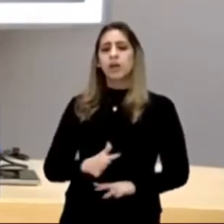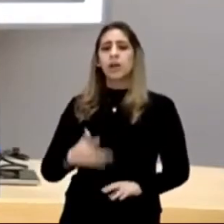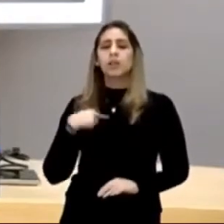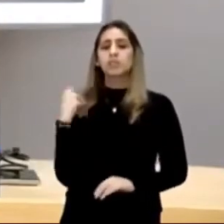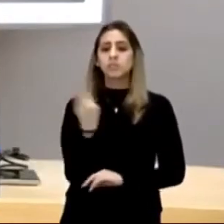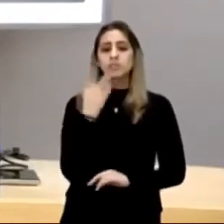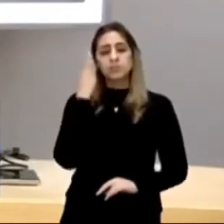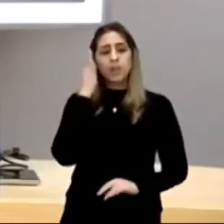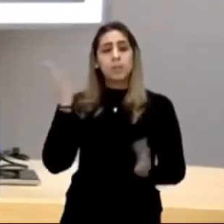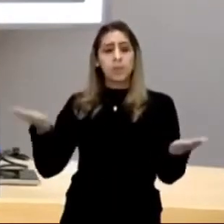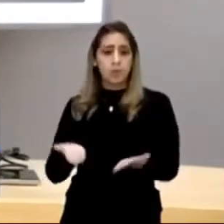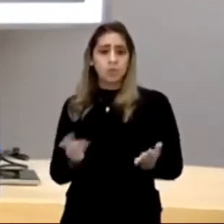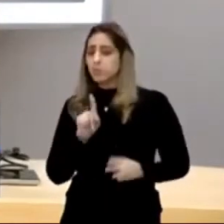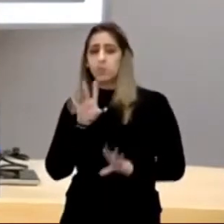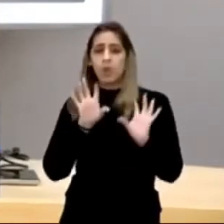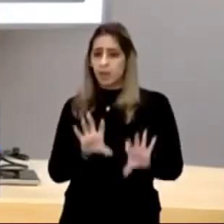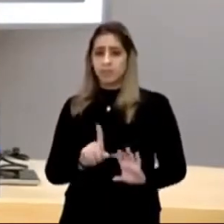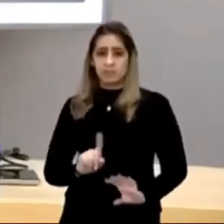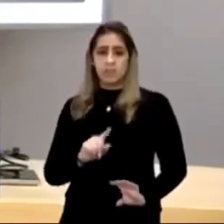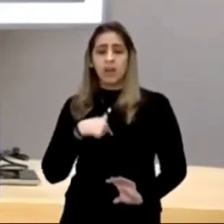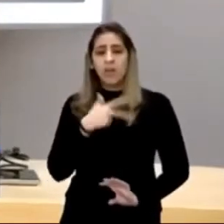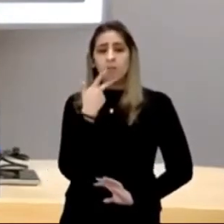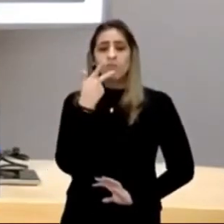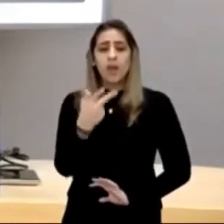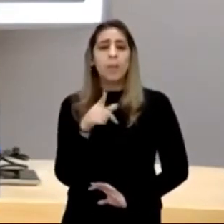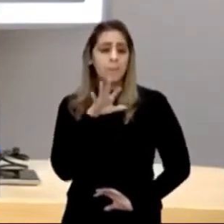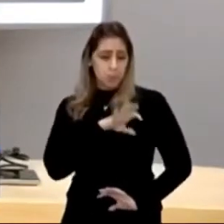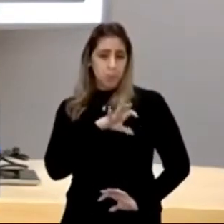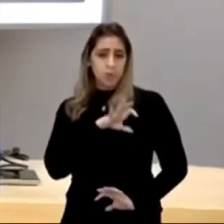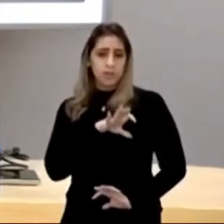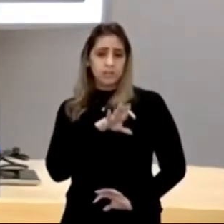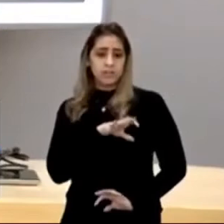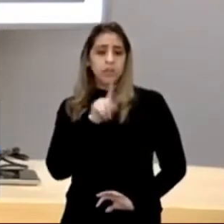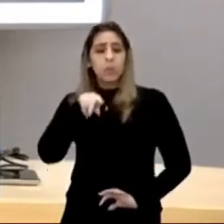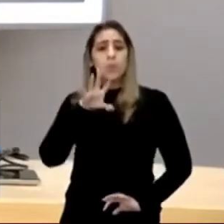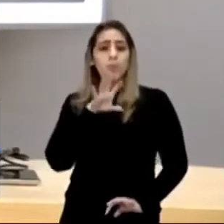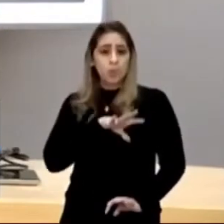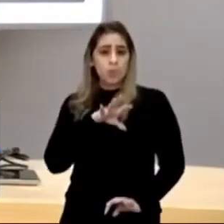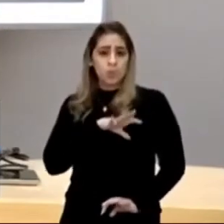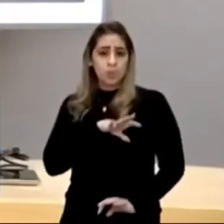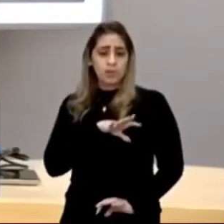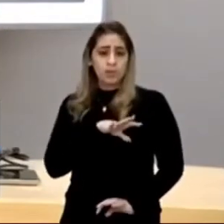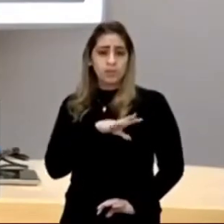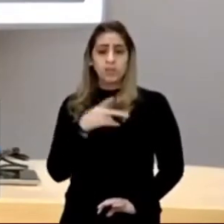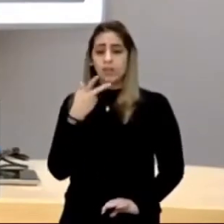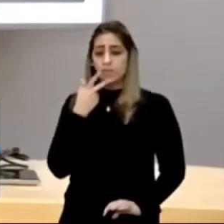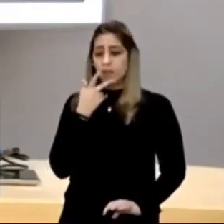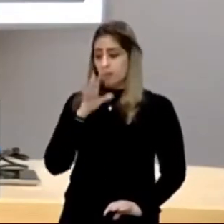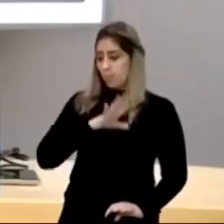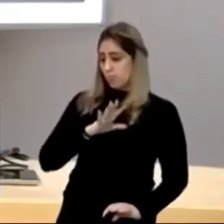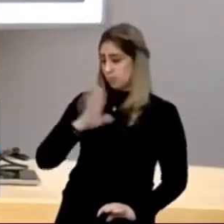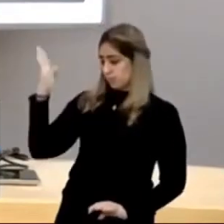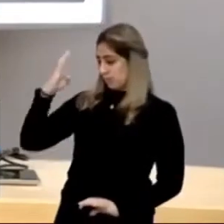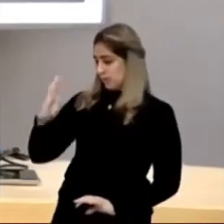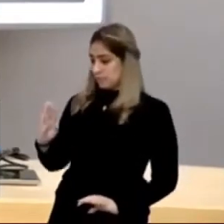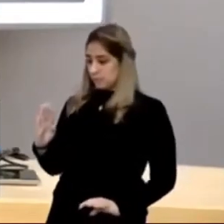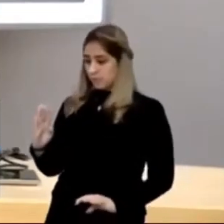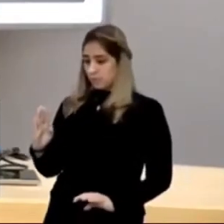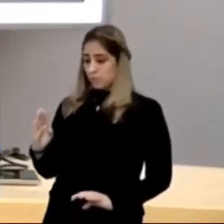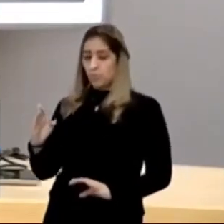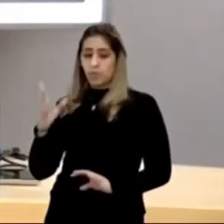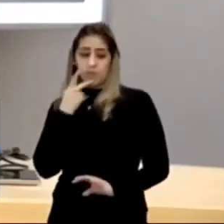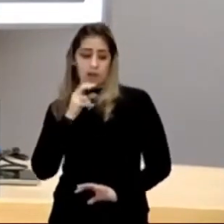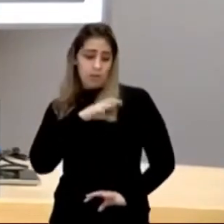a gente sabe hoje, que não é isso, a fala portuguesa, o português, e a fala dos indígenas, eram idiomas diferentes,